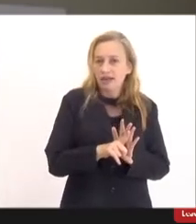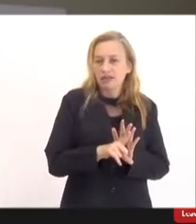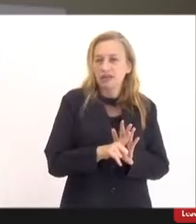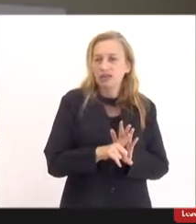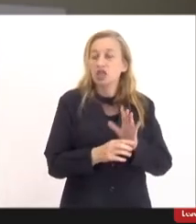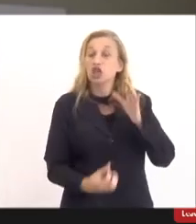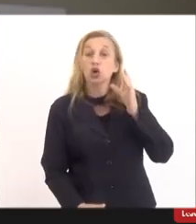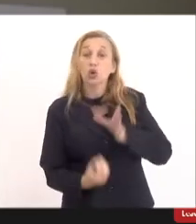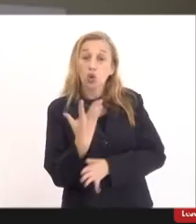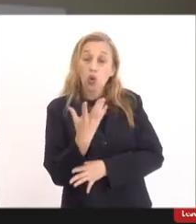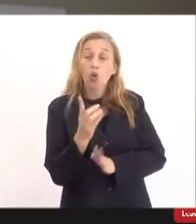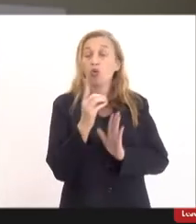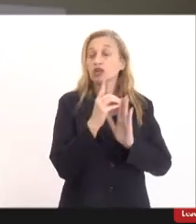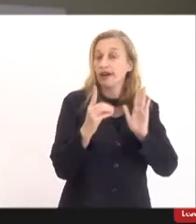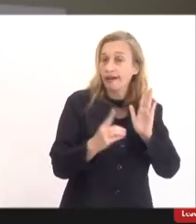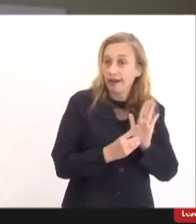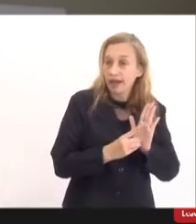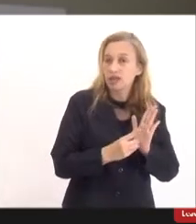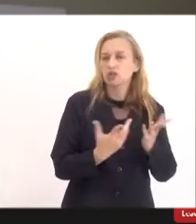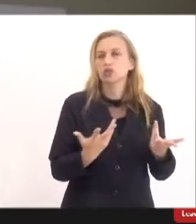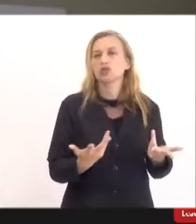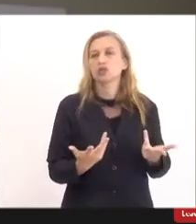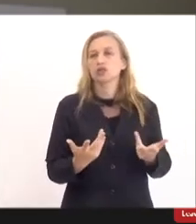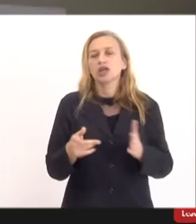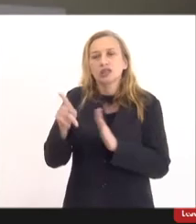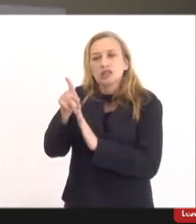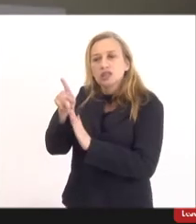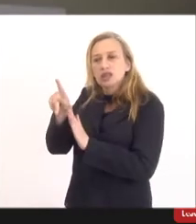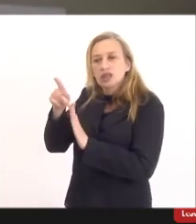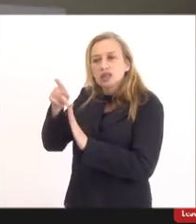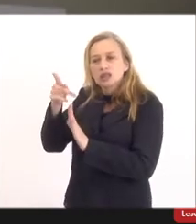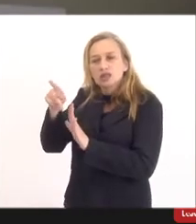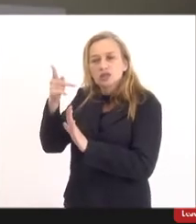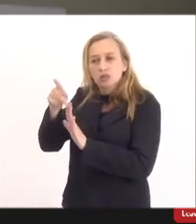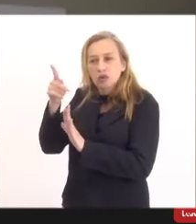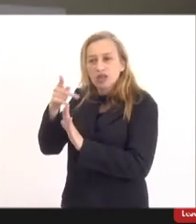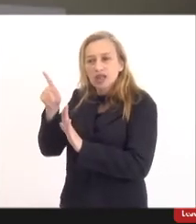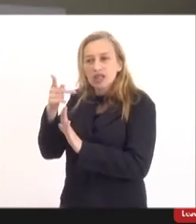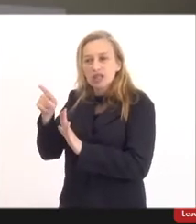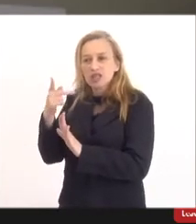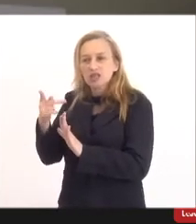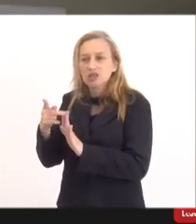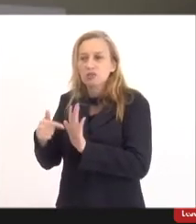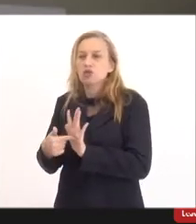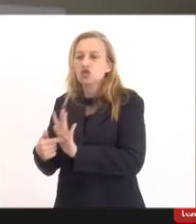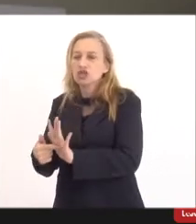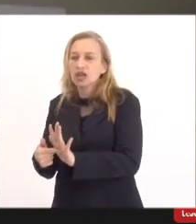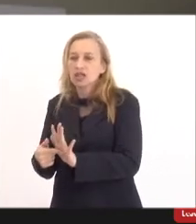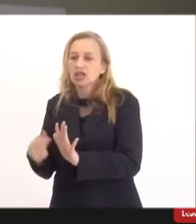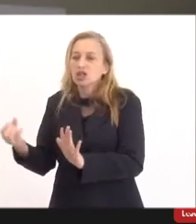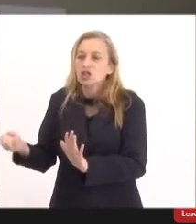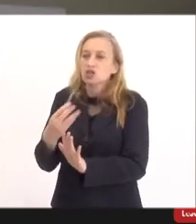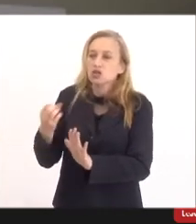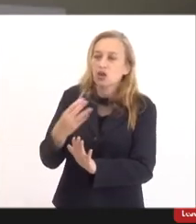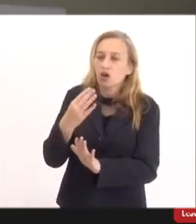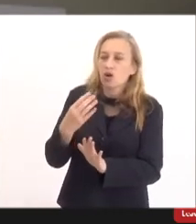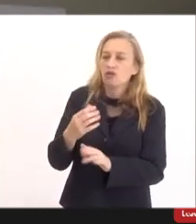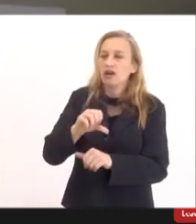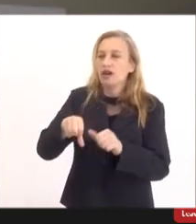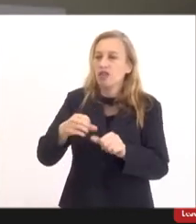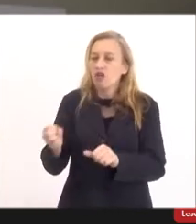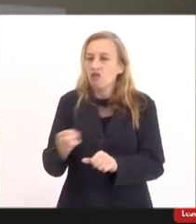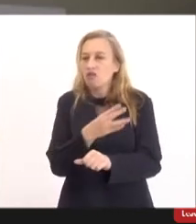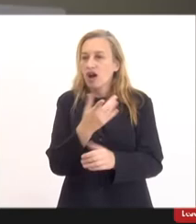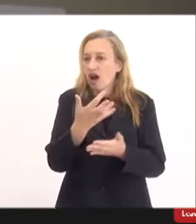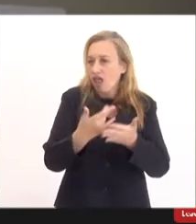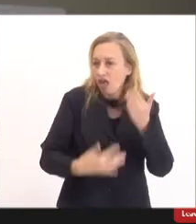criou, o decreto e essas portarias que estão sendo editadas constantemente para atualizar a lista de vacinações